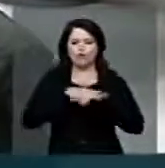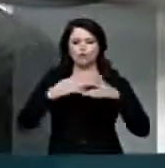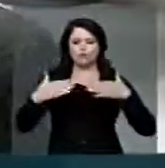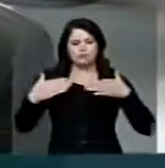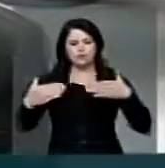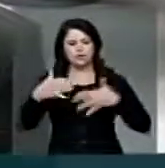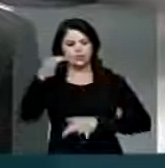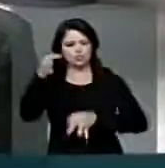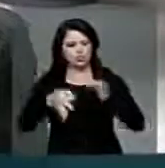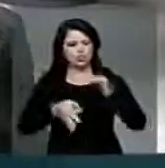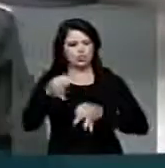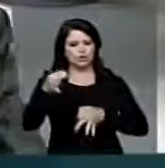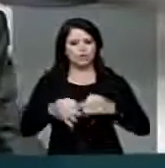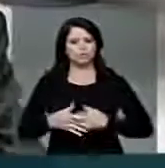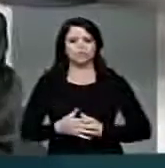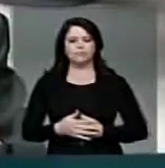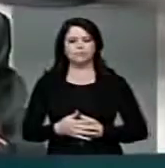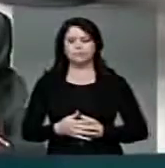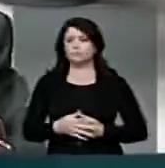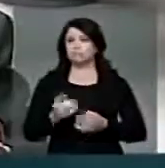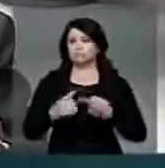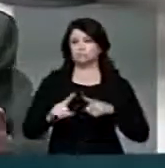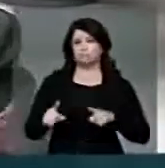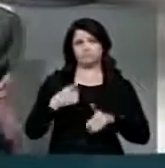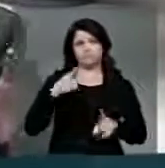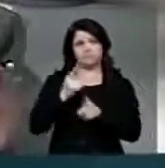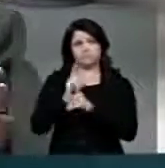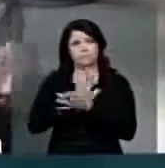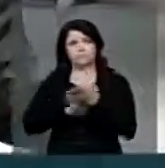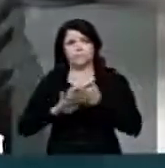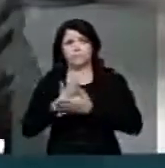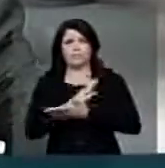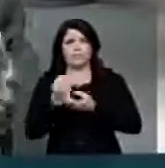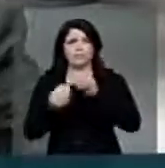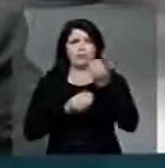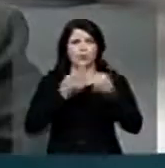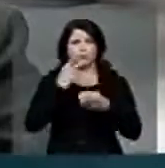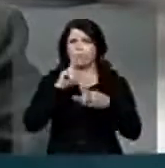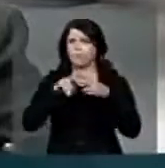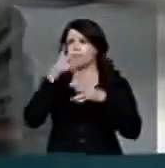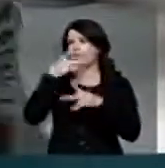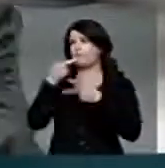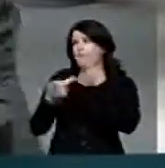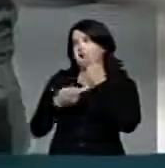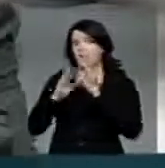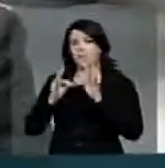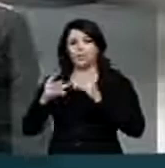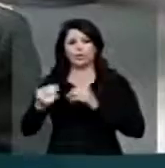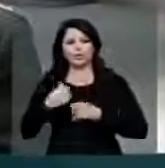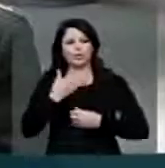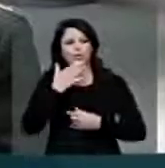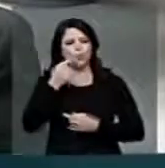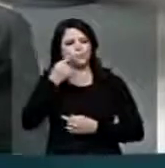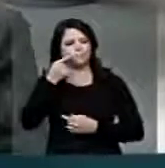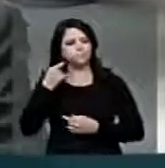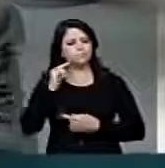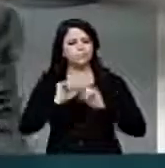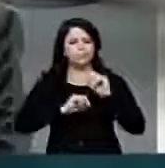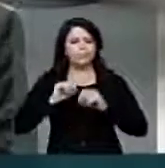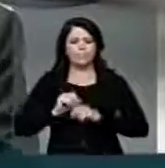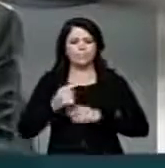Justiça e não encontro nenhum aceno favorável. Ainda agora, por coincidência,